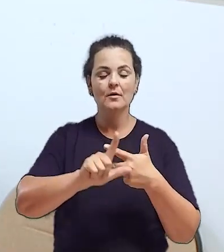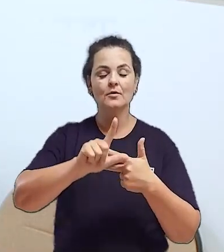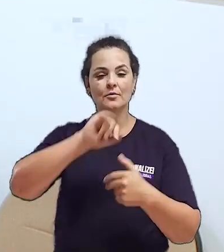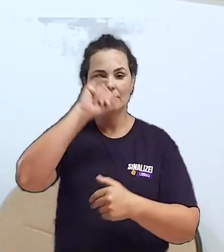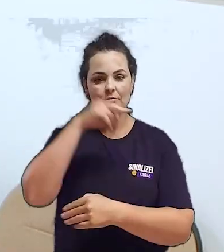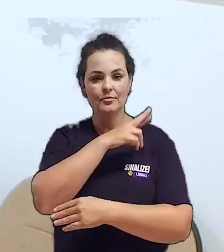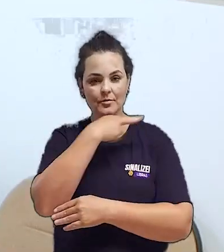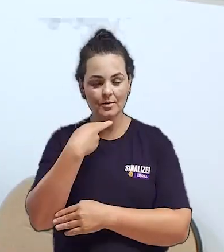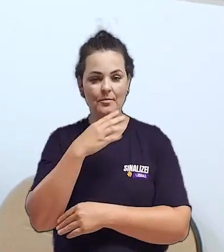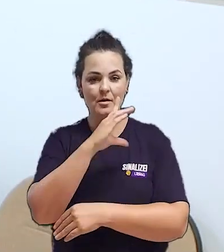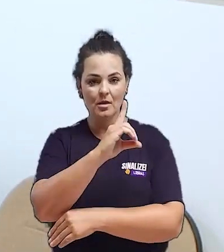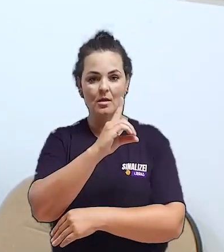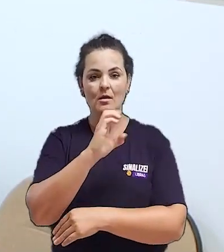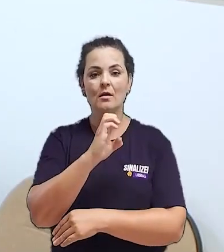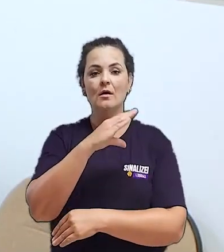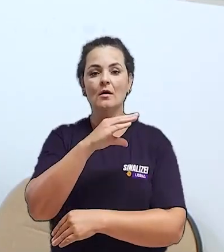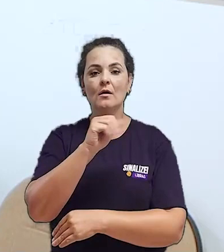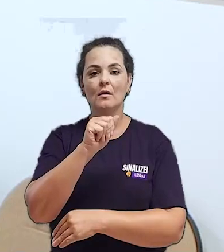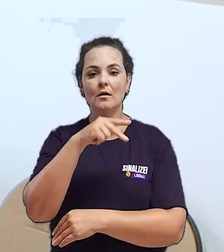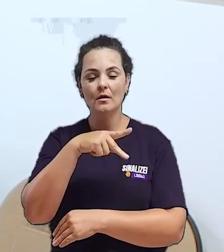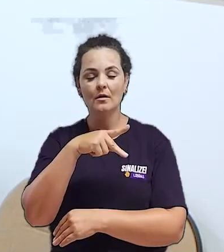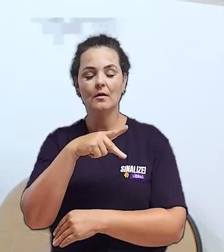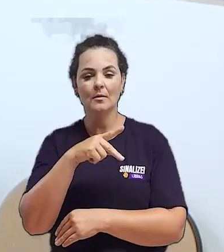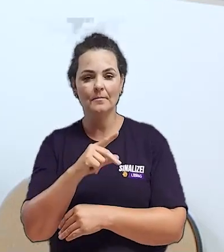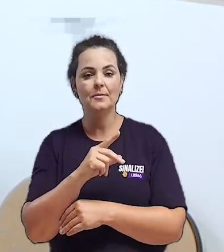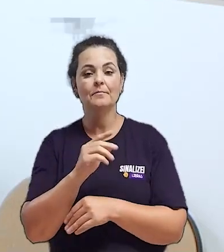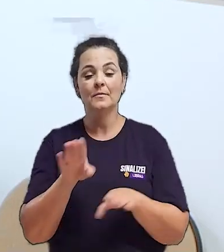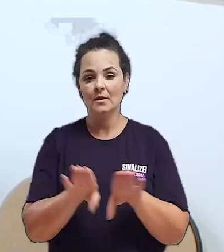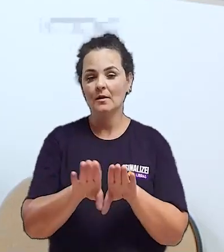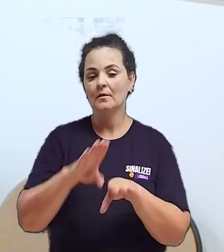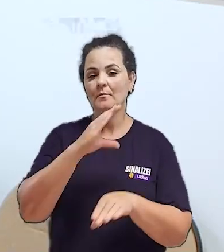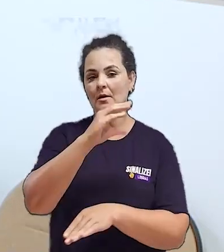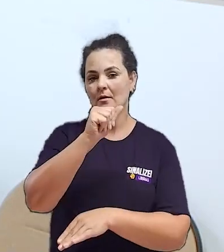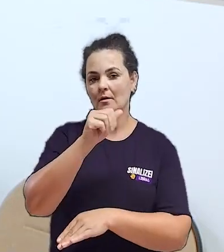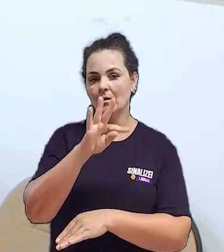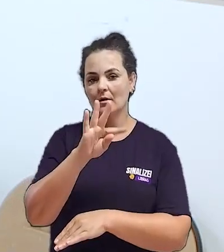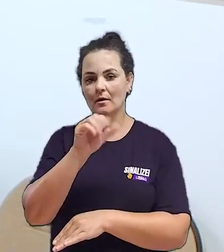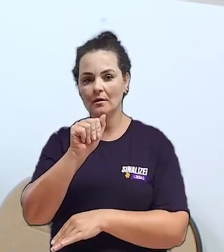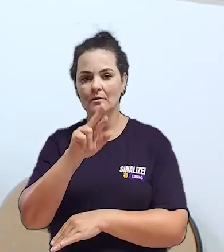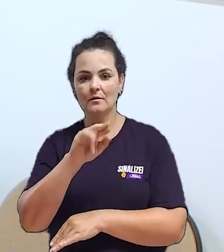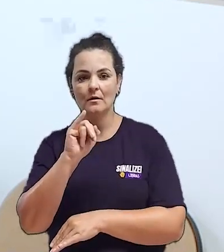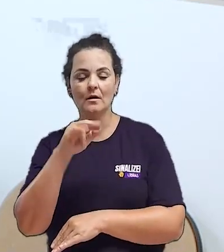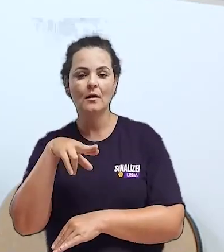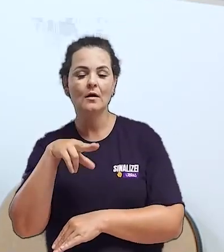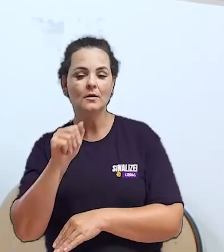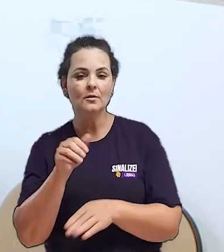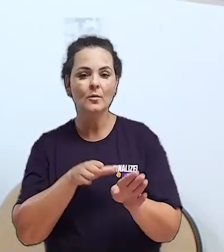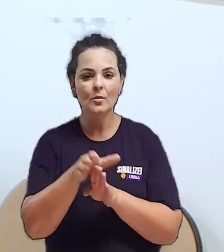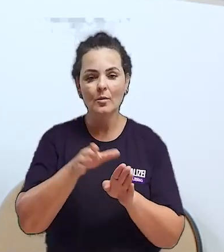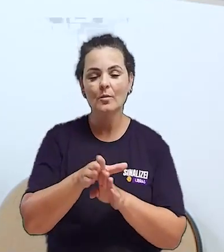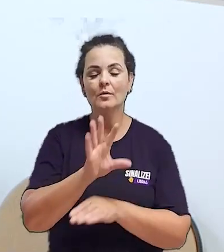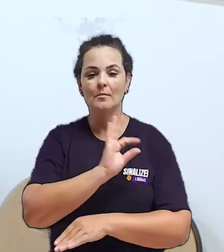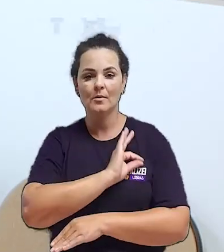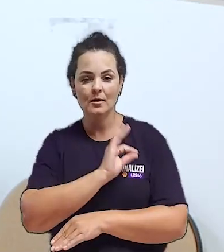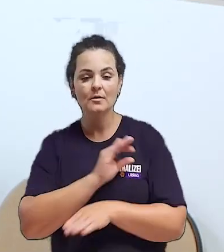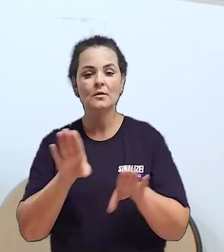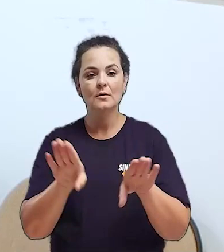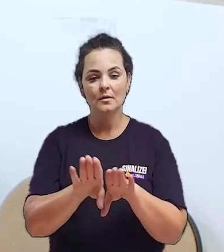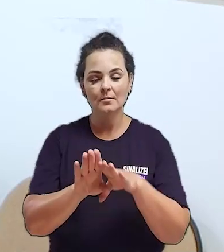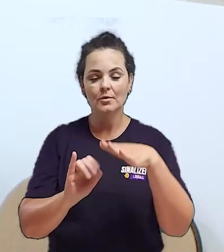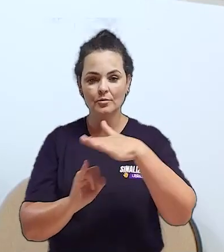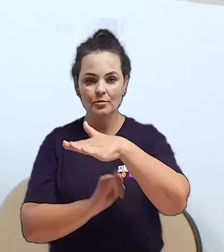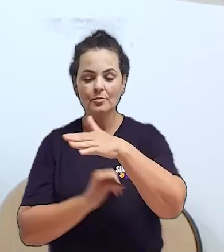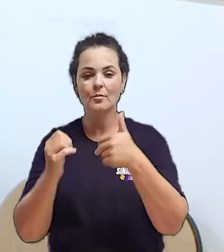Legislativo Jaraguáense, da DPCAMI, da Rede Catarina da Polícia Militar, do Conselho Penitenciário, do